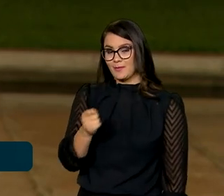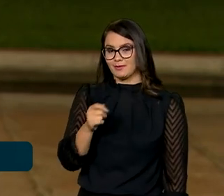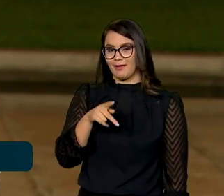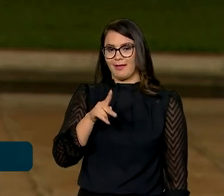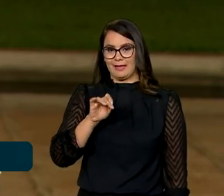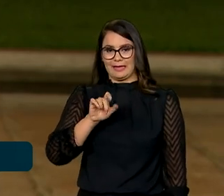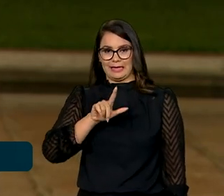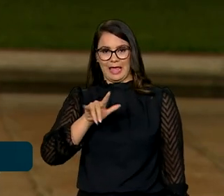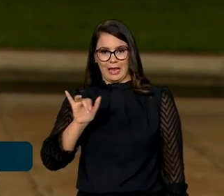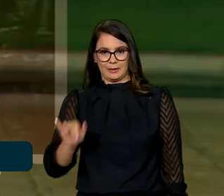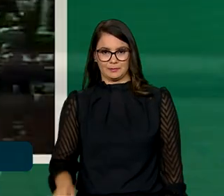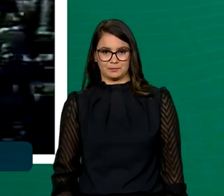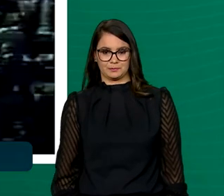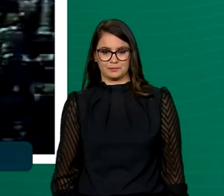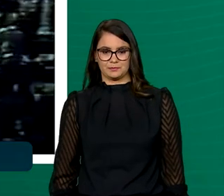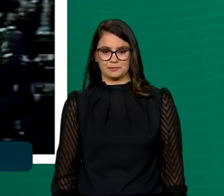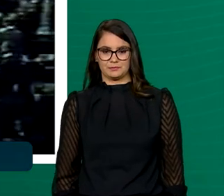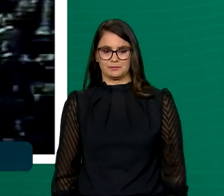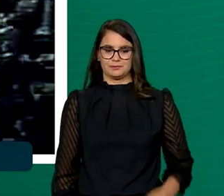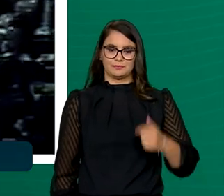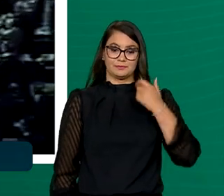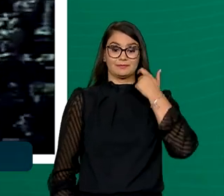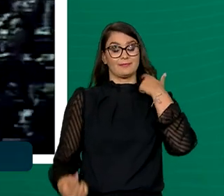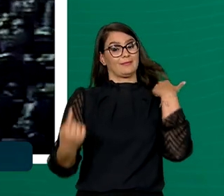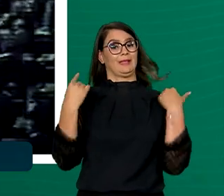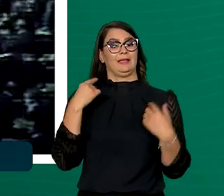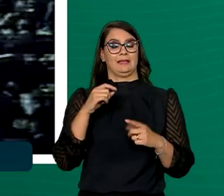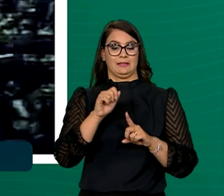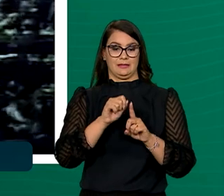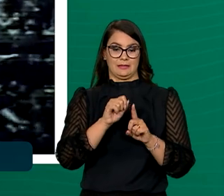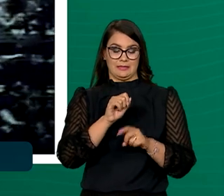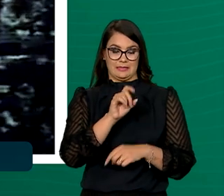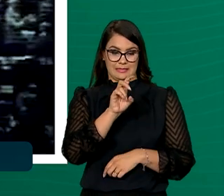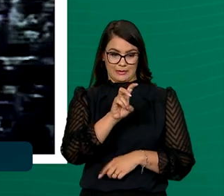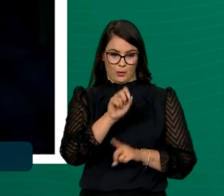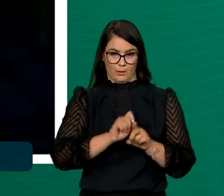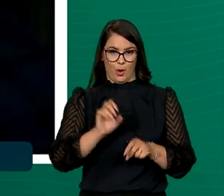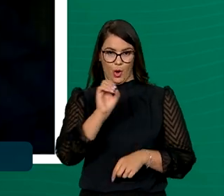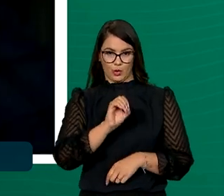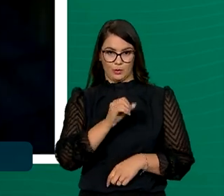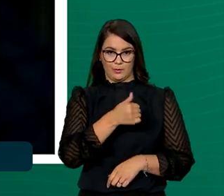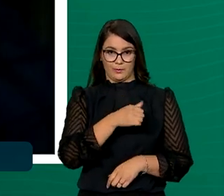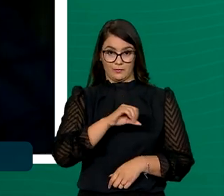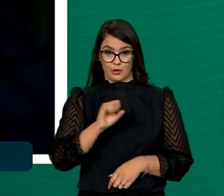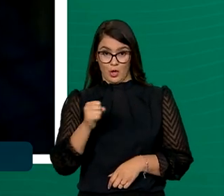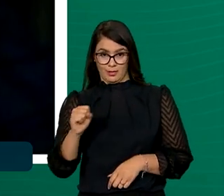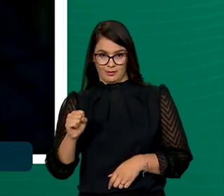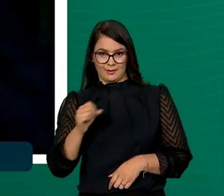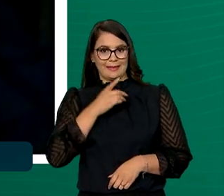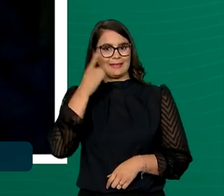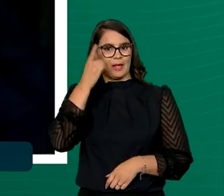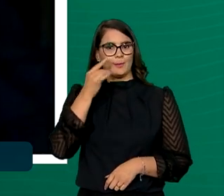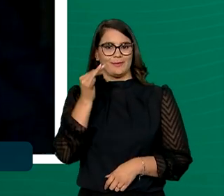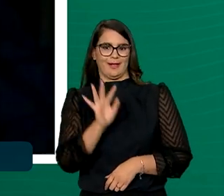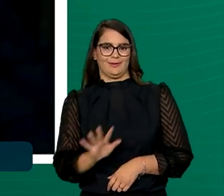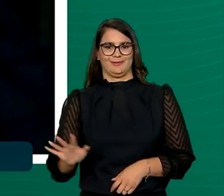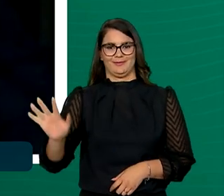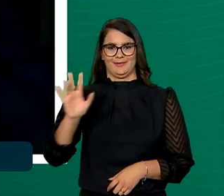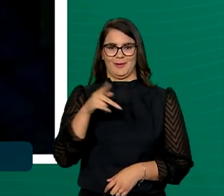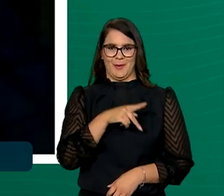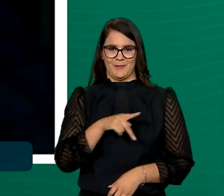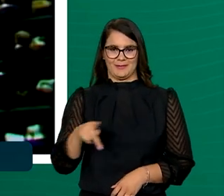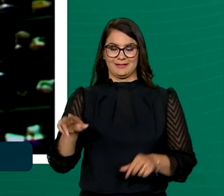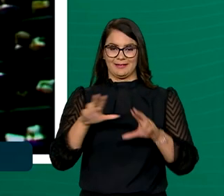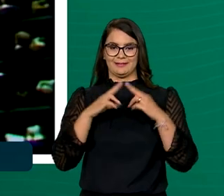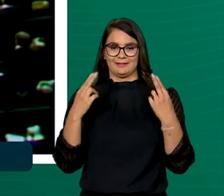da Kelly Oliveira. Era 5 de outubro de 1988, quando o deputado federal e presidente